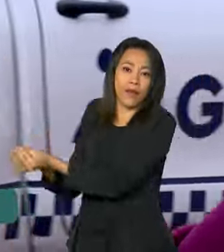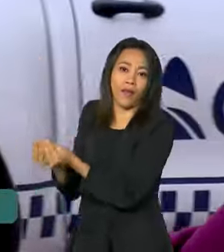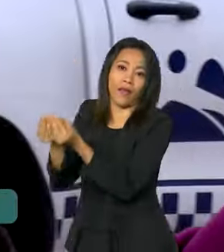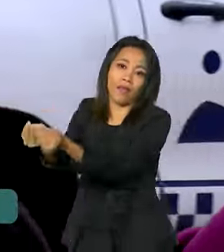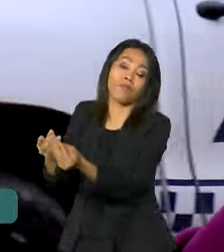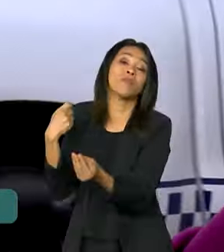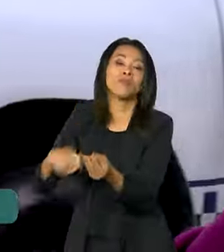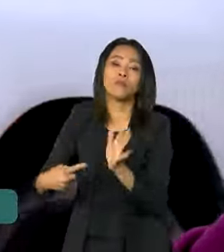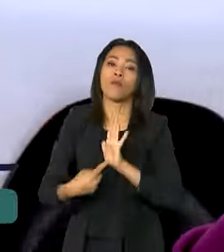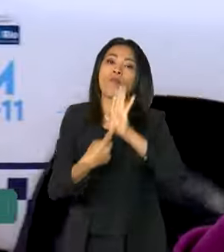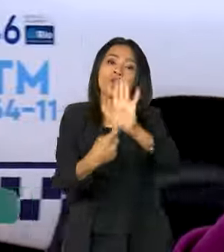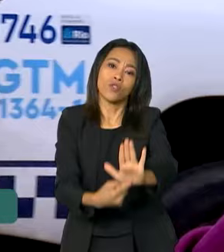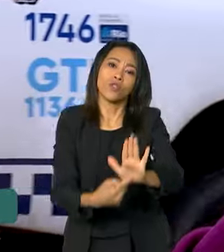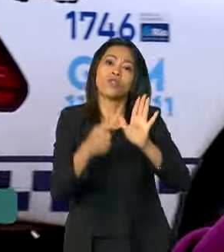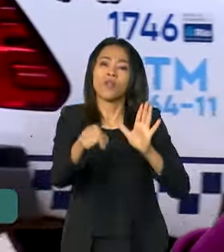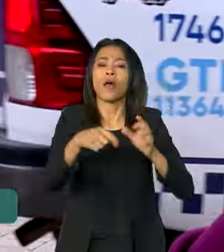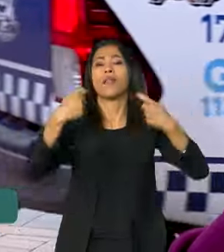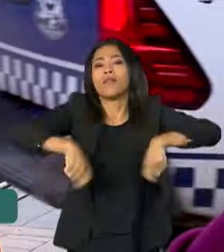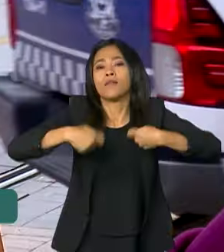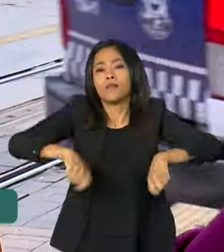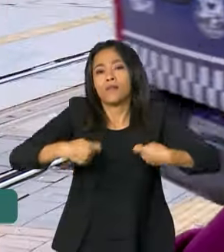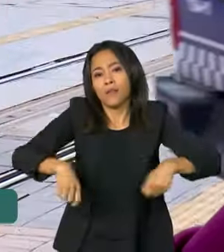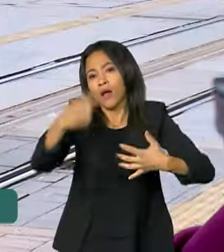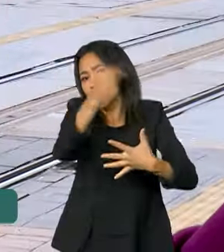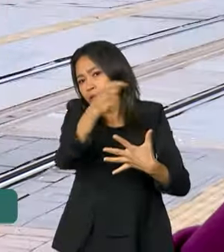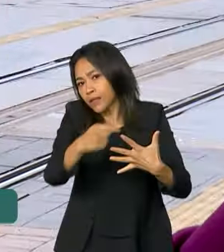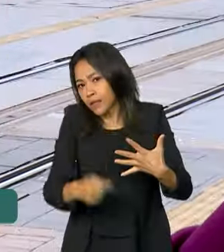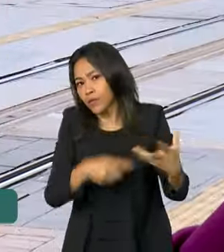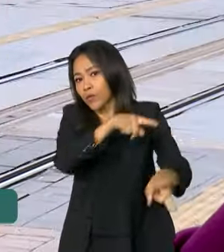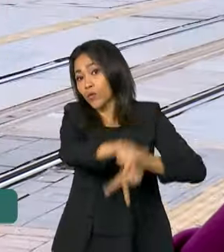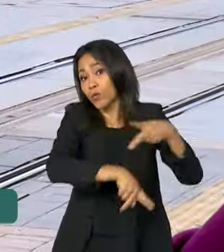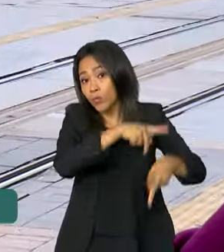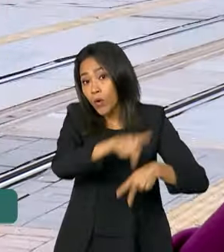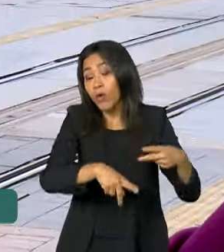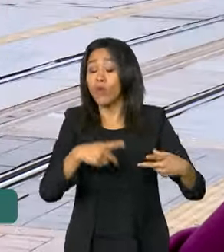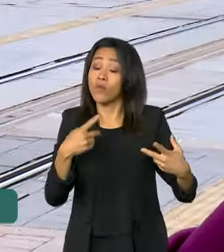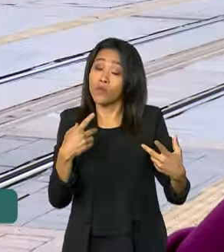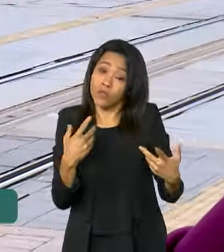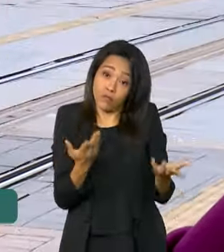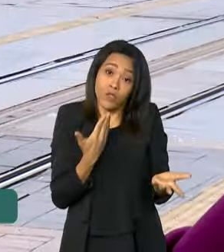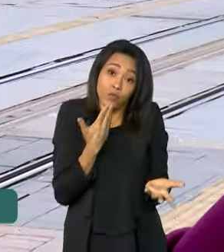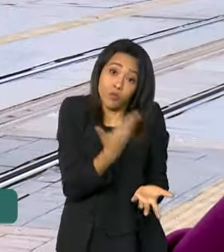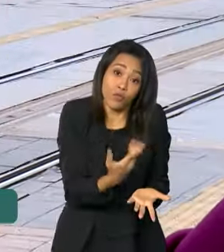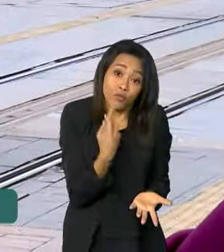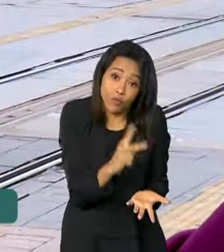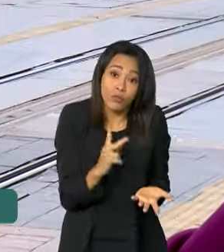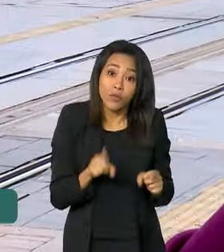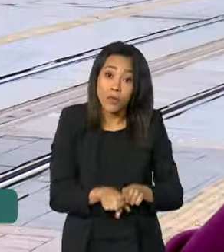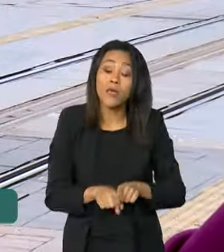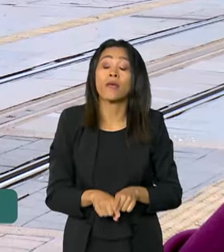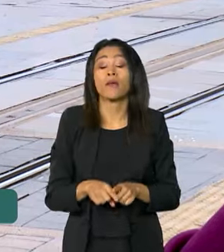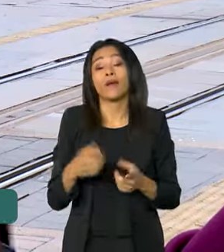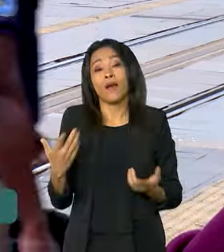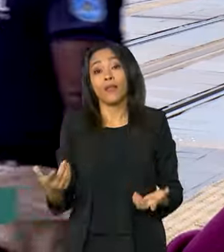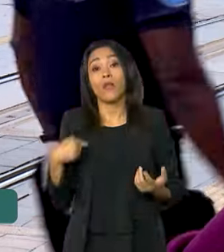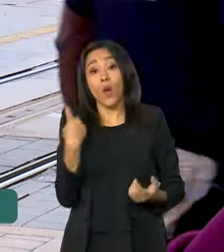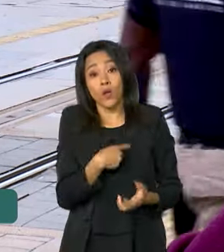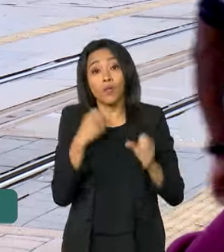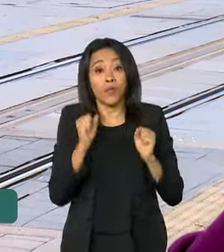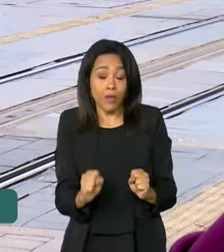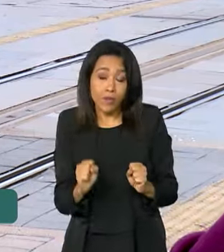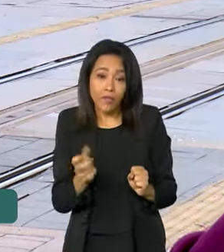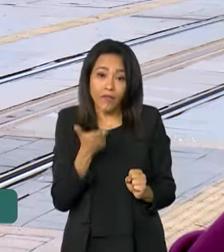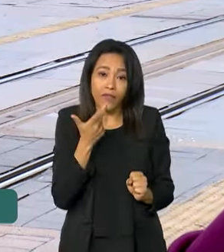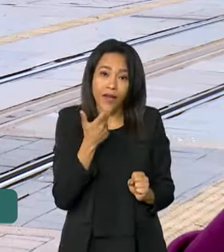realidade da população em seu dia a dia, nos seus anseios e nas suas demandas. Visto isso, também a gente pode até falar